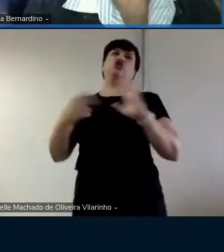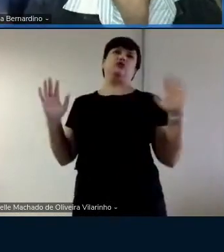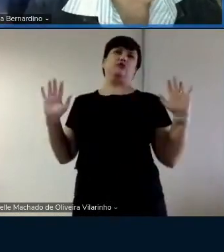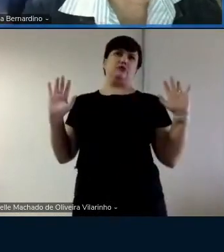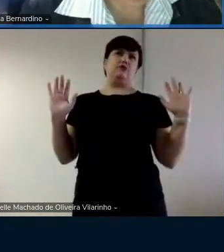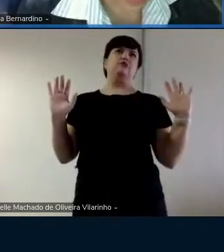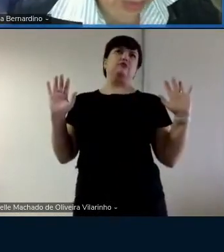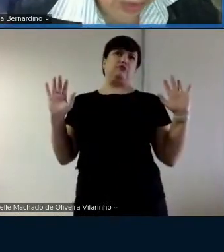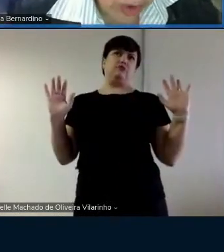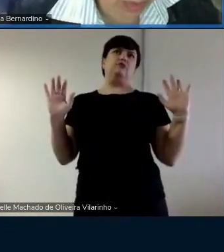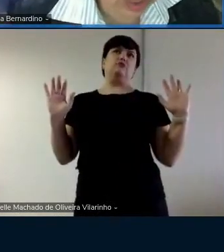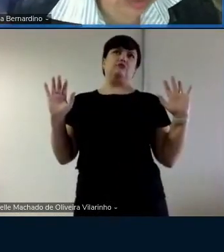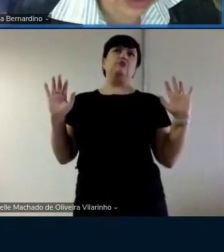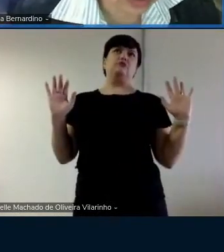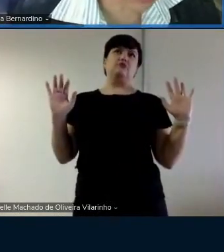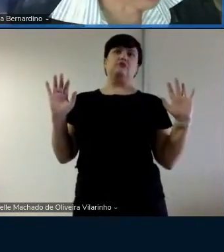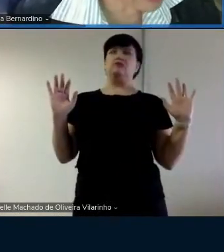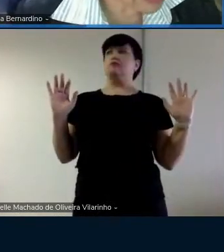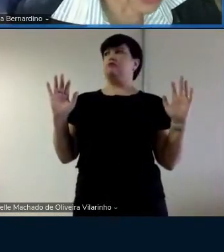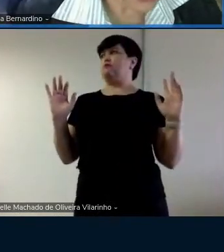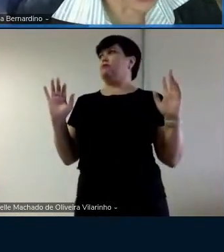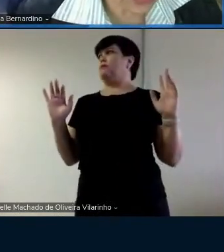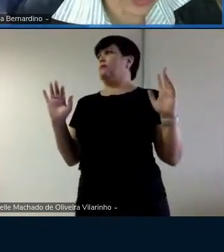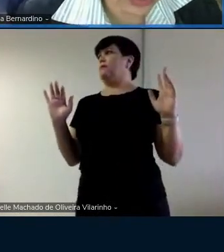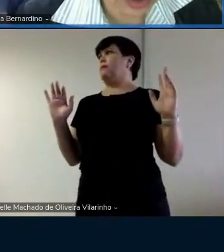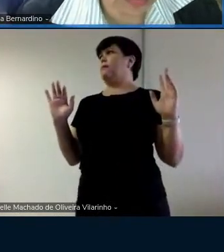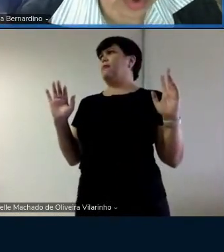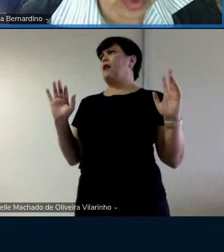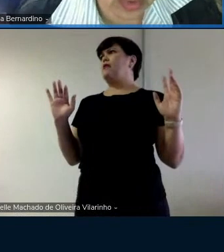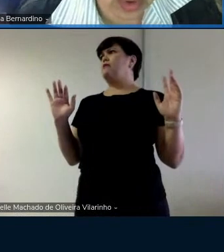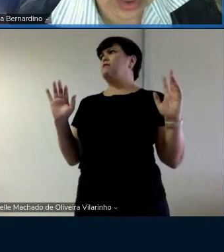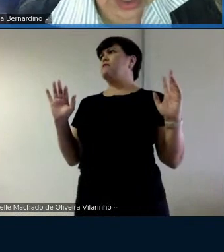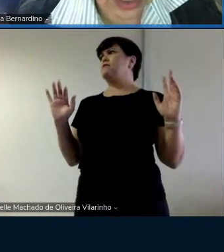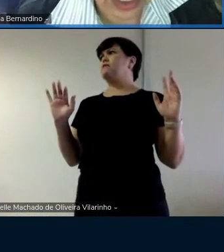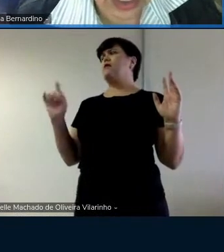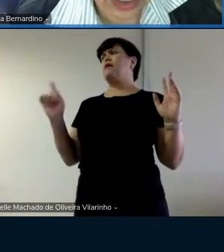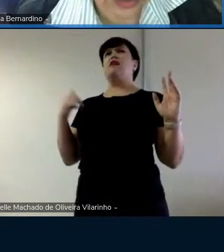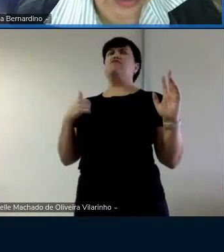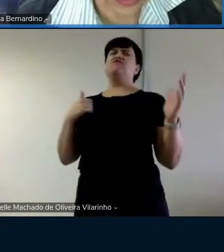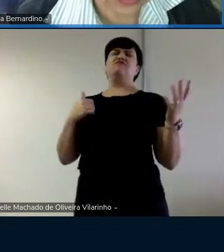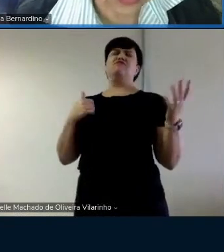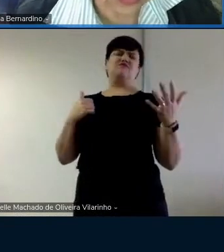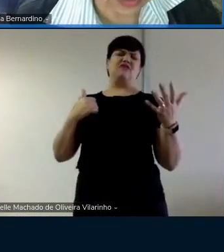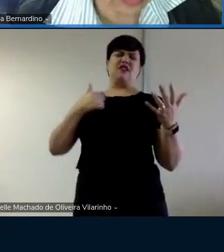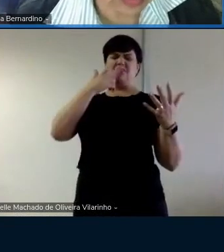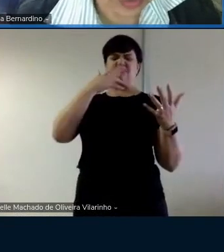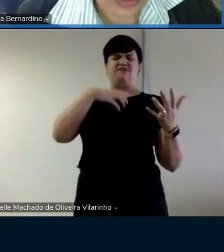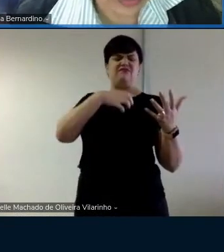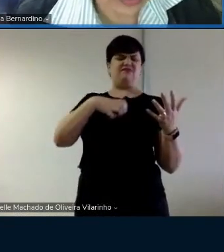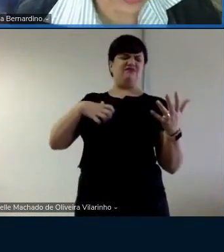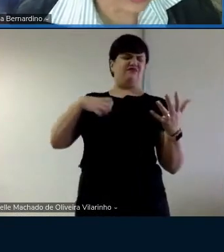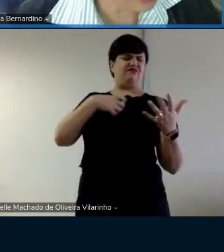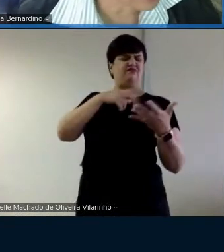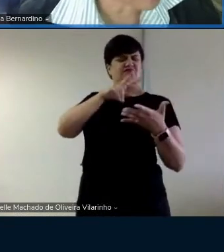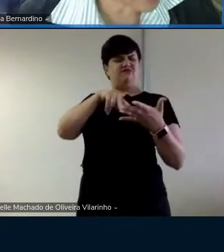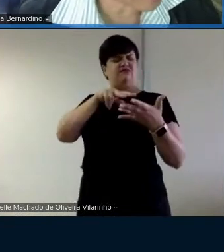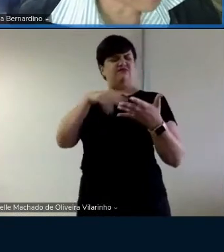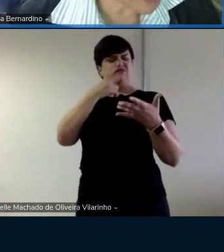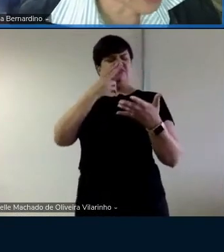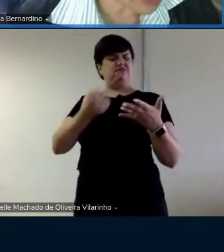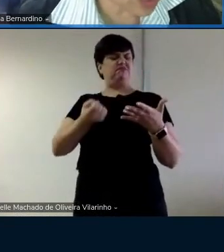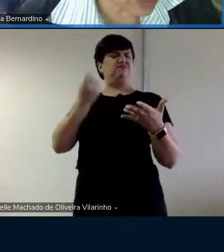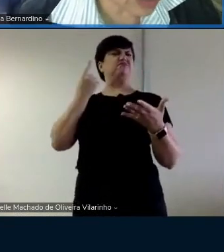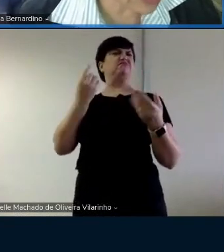Que ele... Isso modifica na palavra. Não, esse é porque eu... Eu achei um pouco... É... Estranho. Aqui,